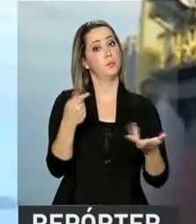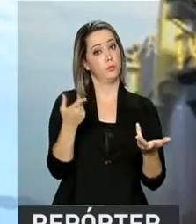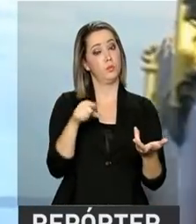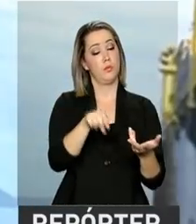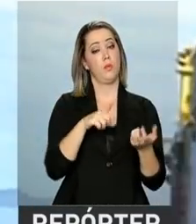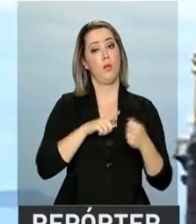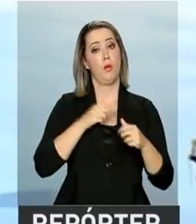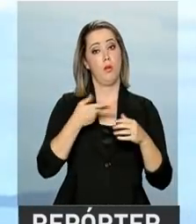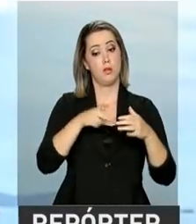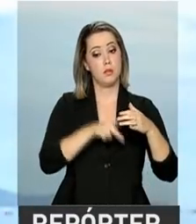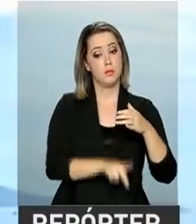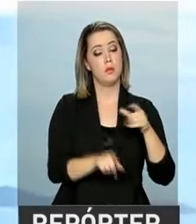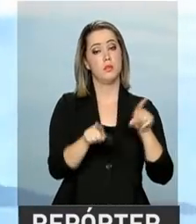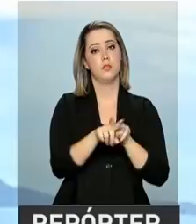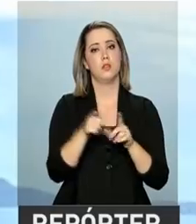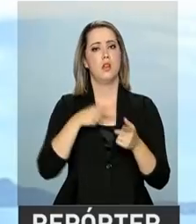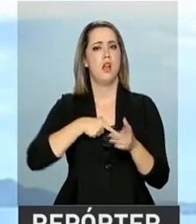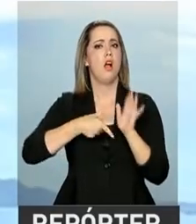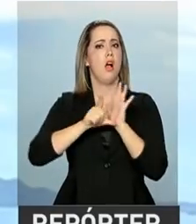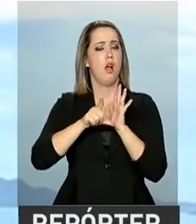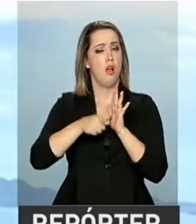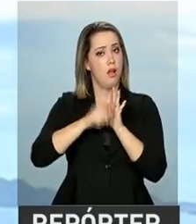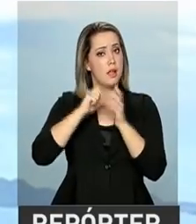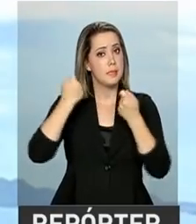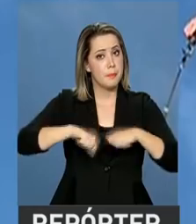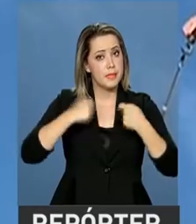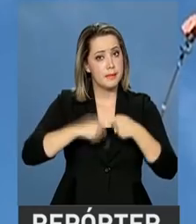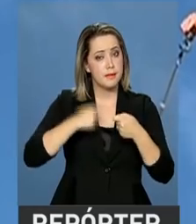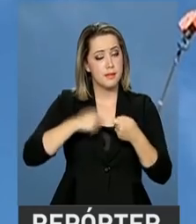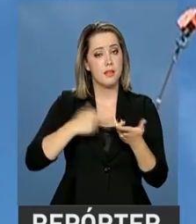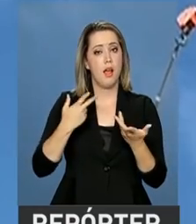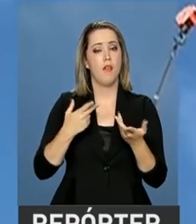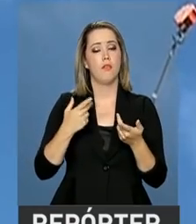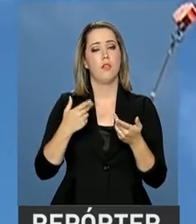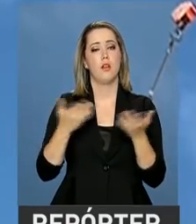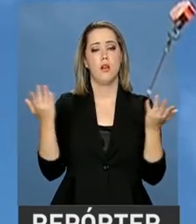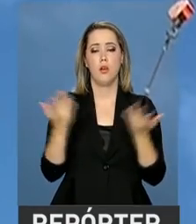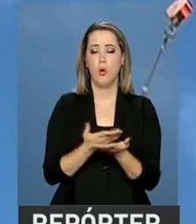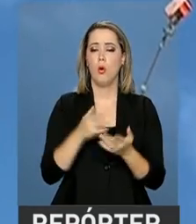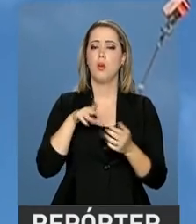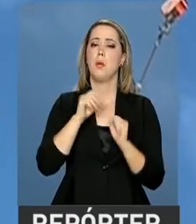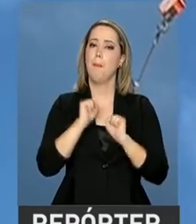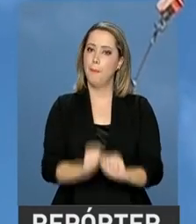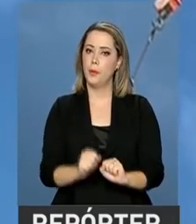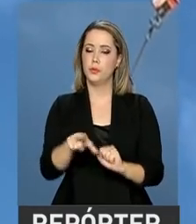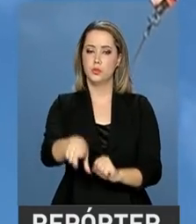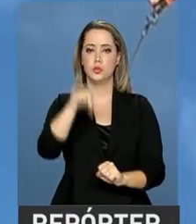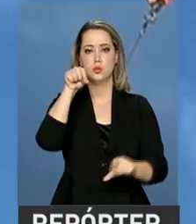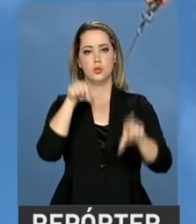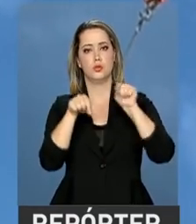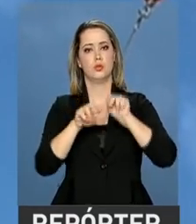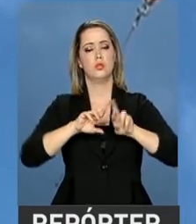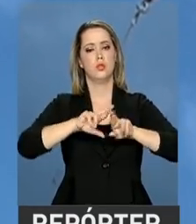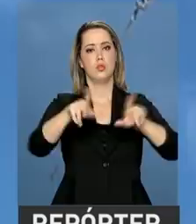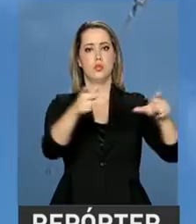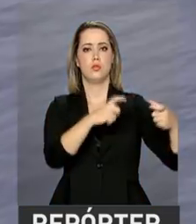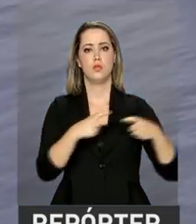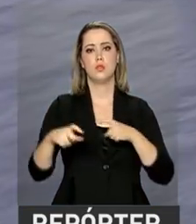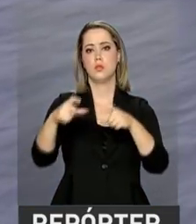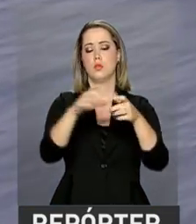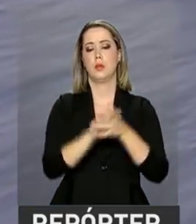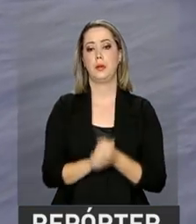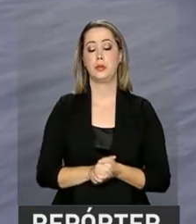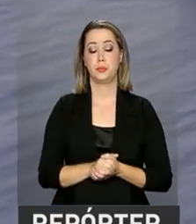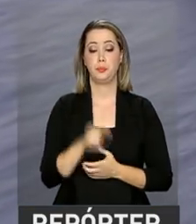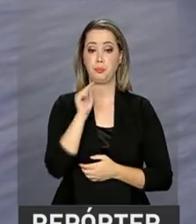A Petrobras deixa de ser obrigada a participar, mas continua a ter a preferência para a exploração dos vários campos de petróleo da área.